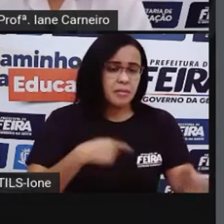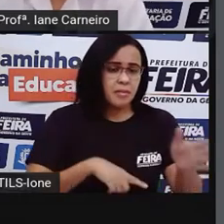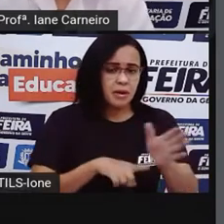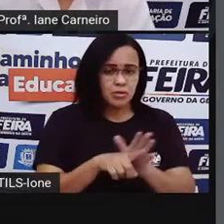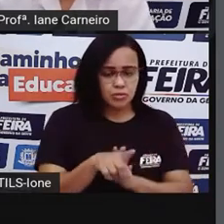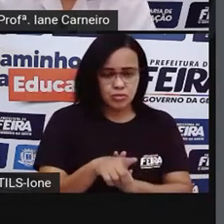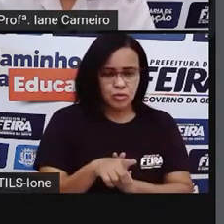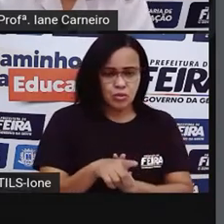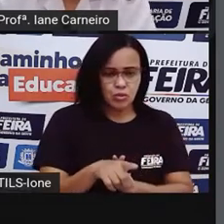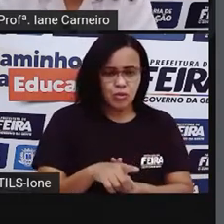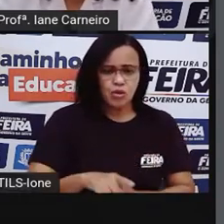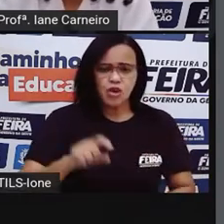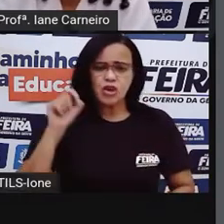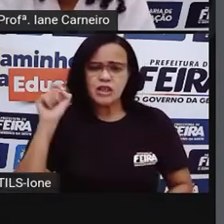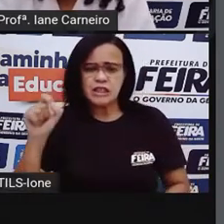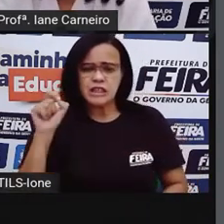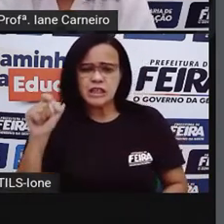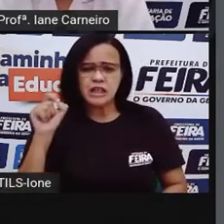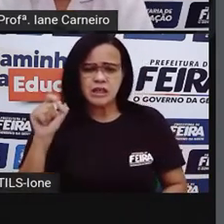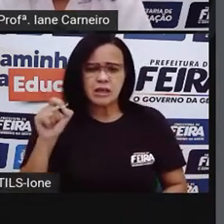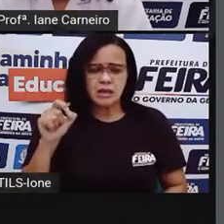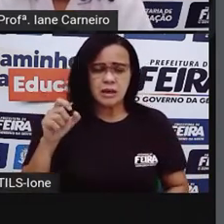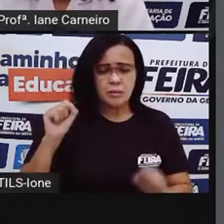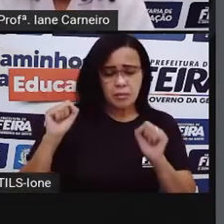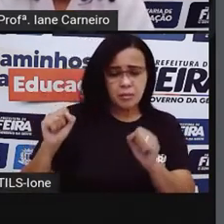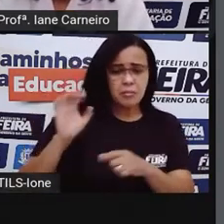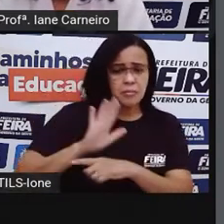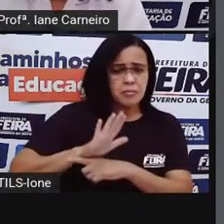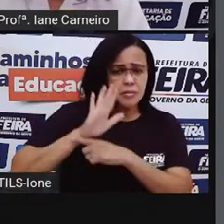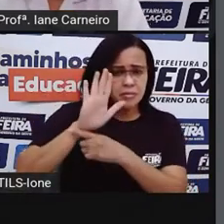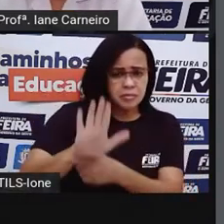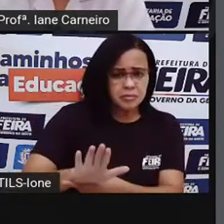ajudar a plantar este grãozinho de milho?